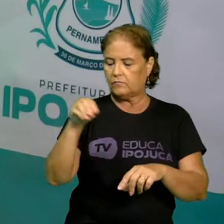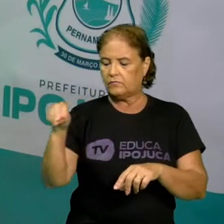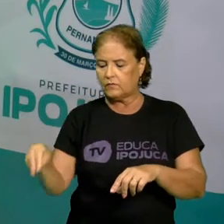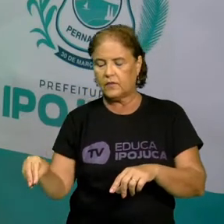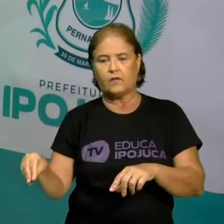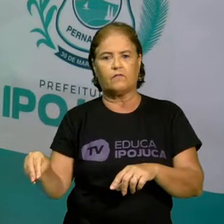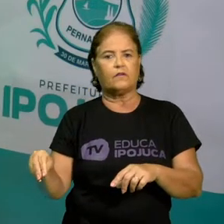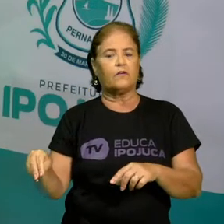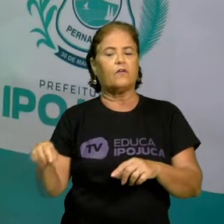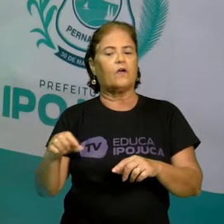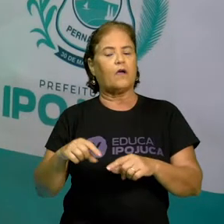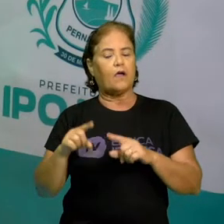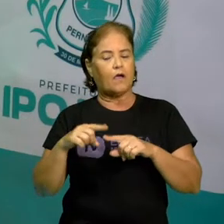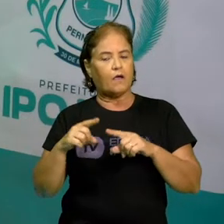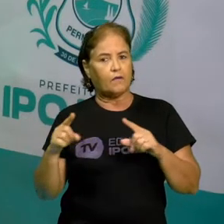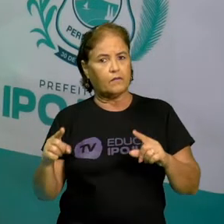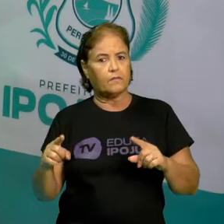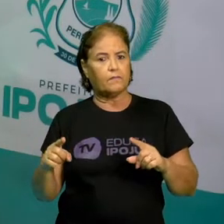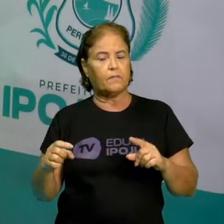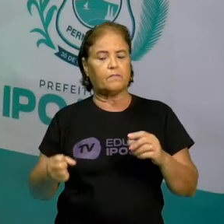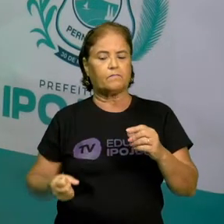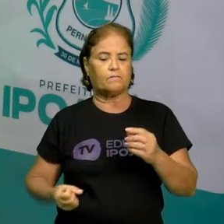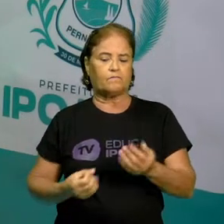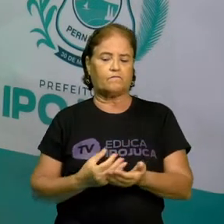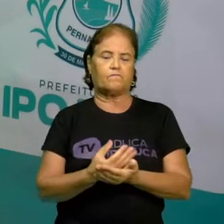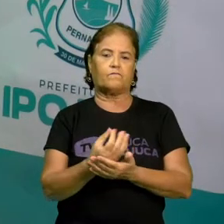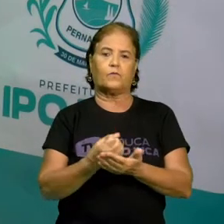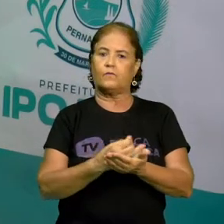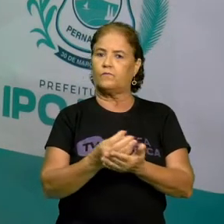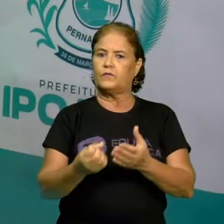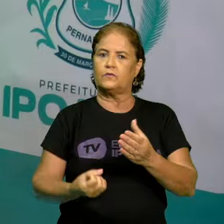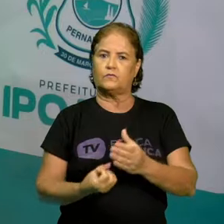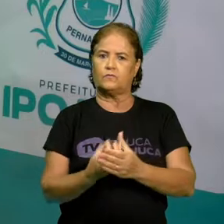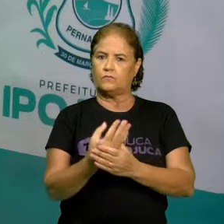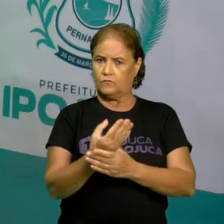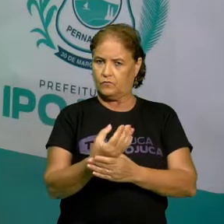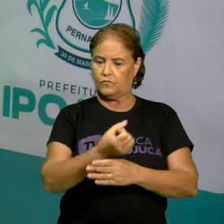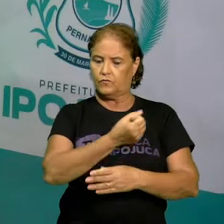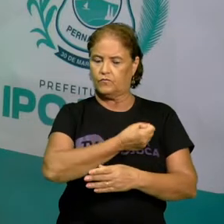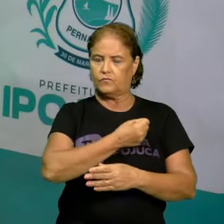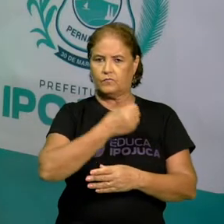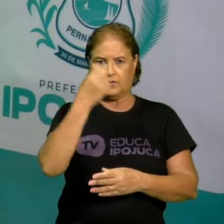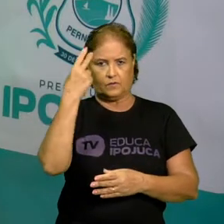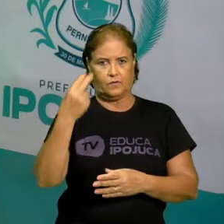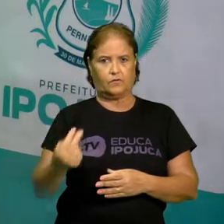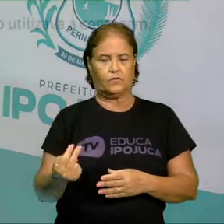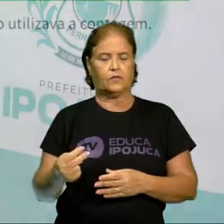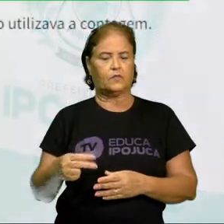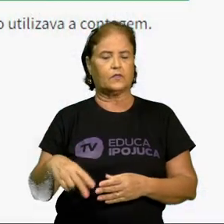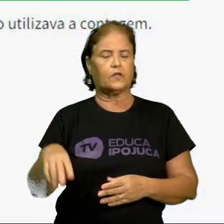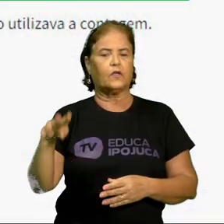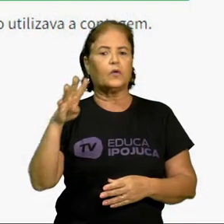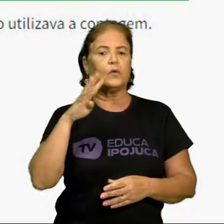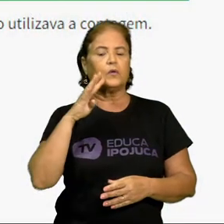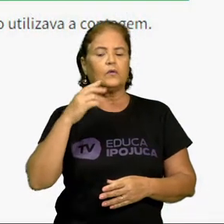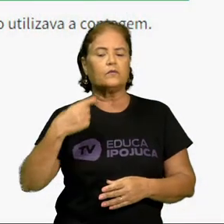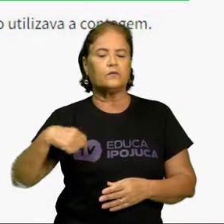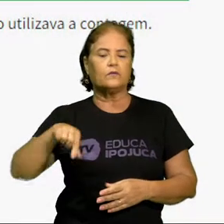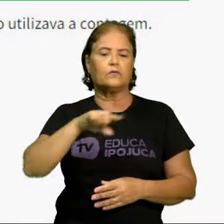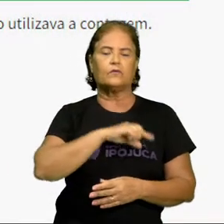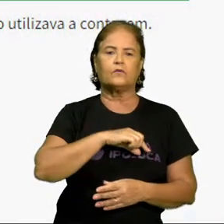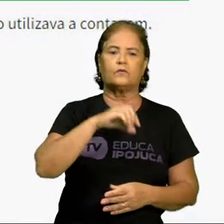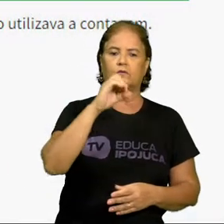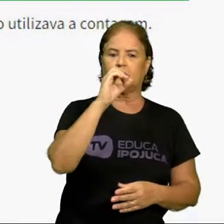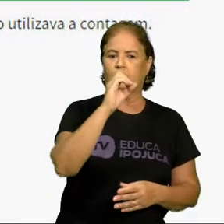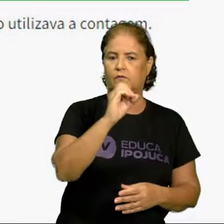Os números naturais, ou o conjunto dos números naturais, é bem conhecido o nosso. São os números 0,